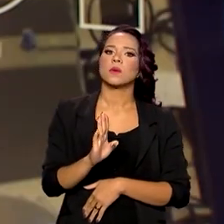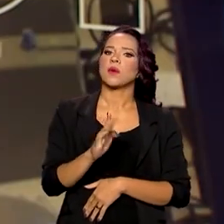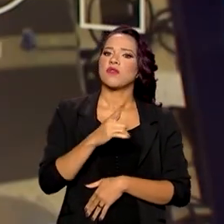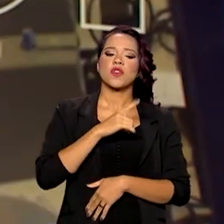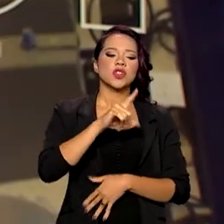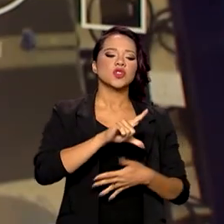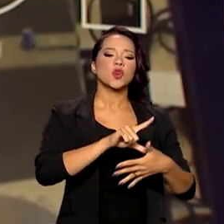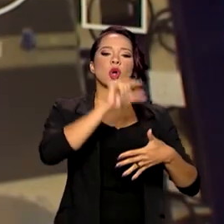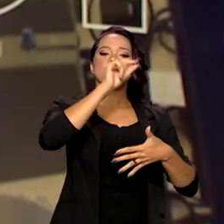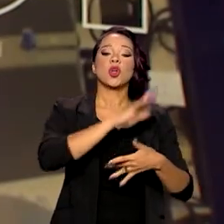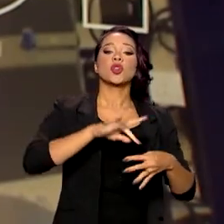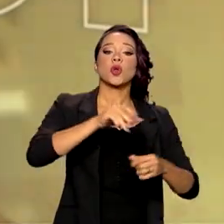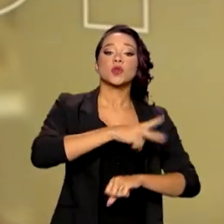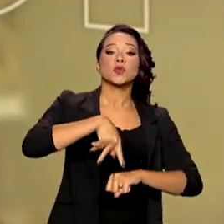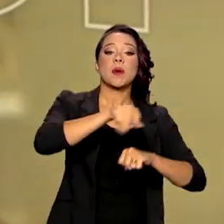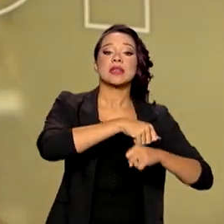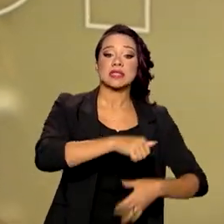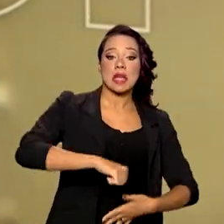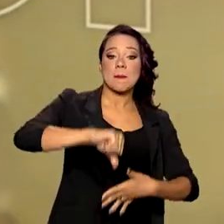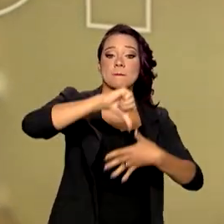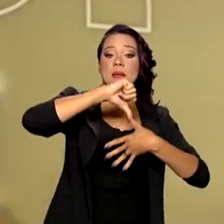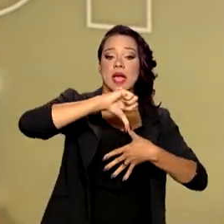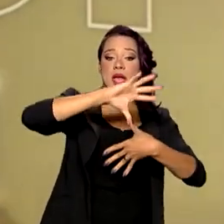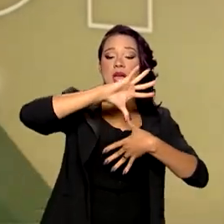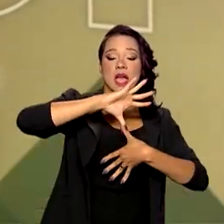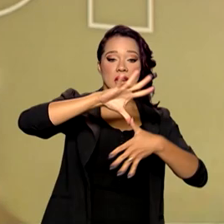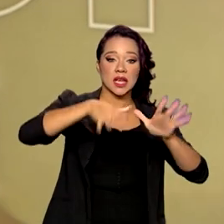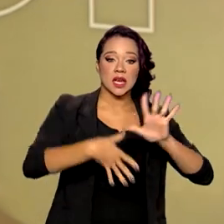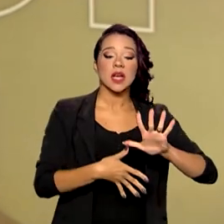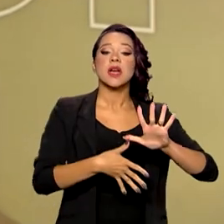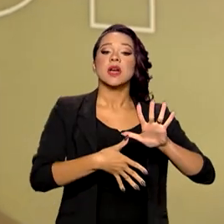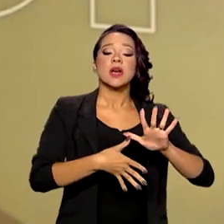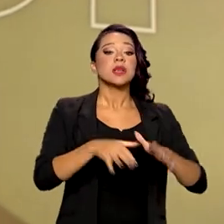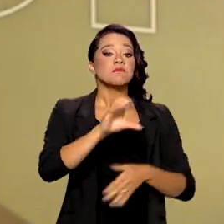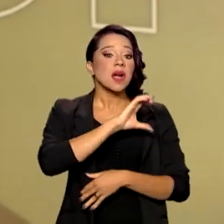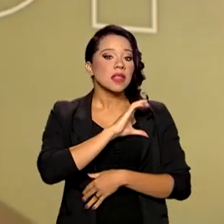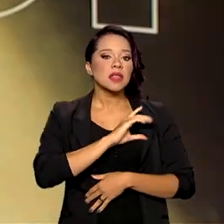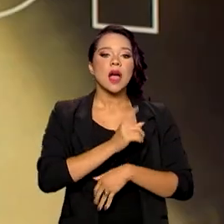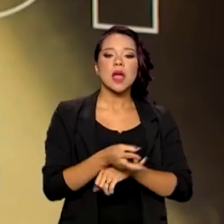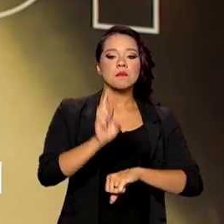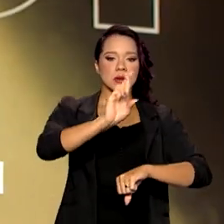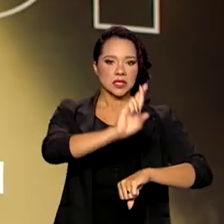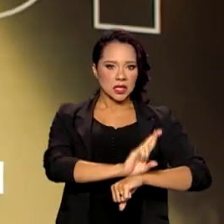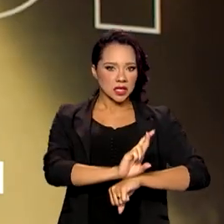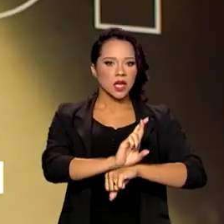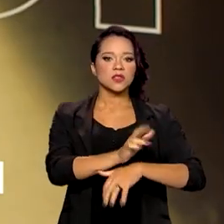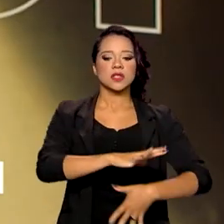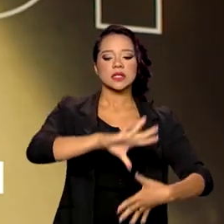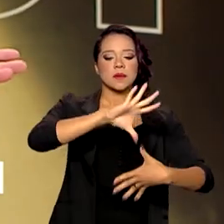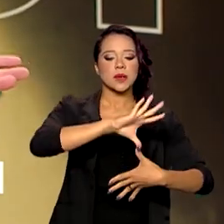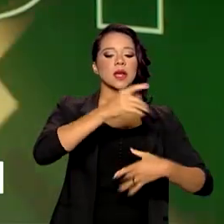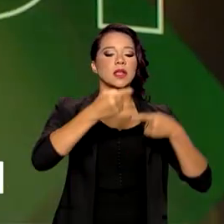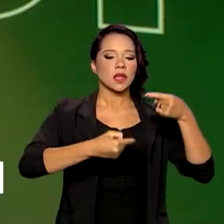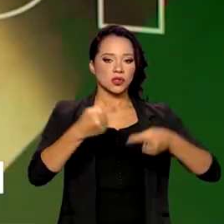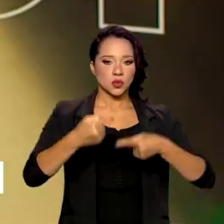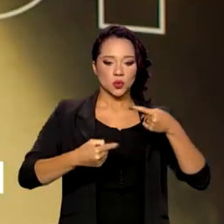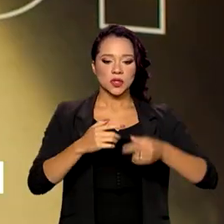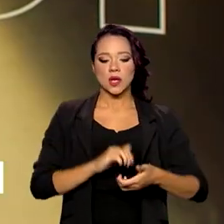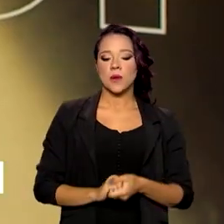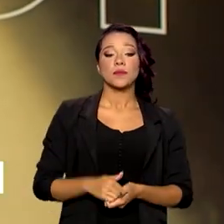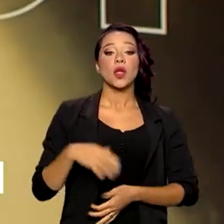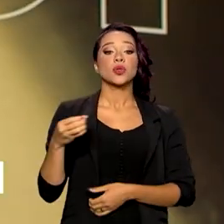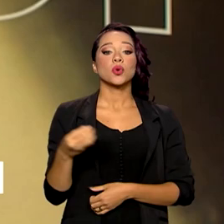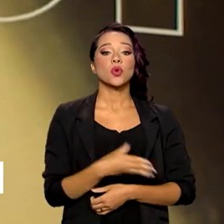escolhidos por todos os países da América, incluindo aí Estados Unidos e Canadá, como representantes das Américas na discussão do